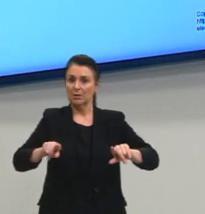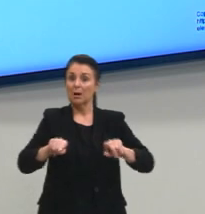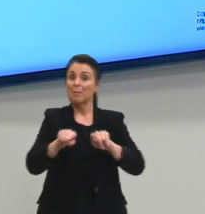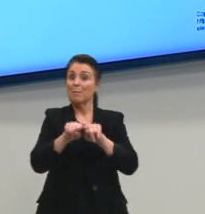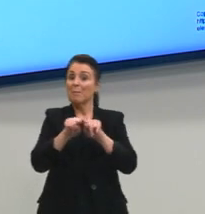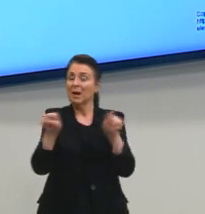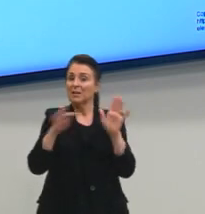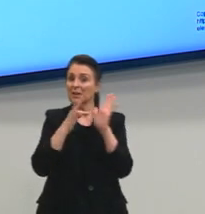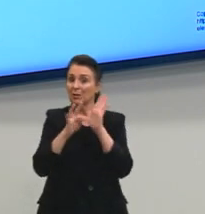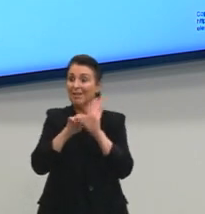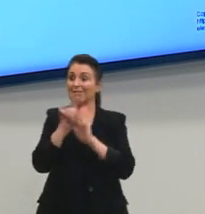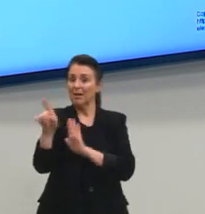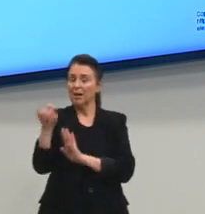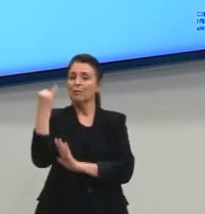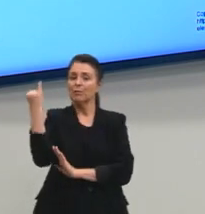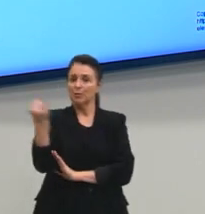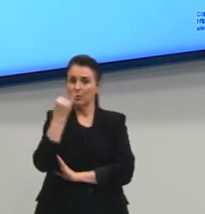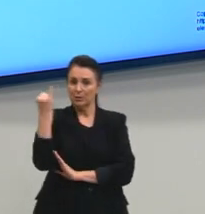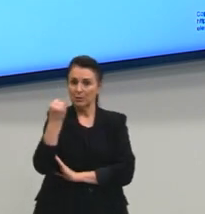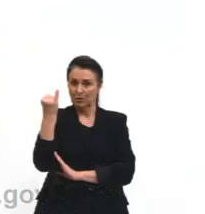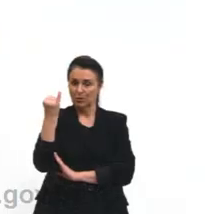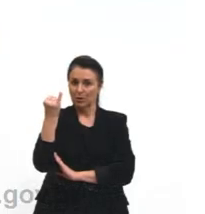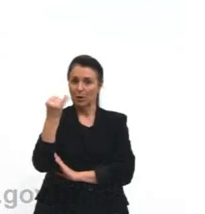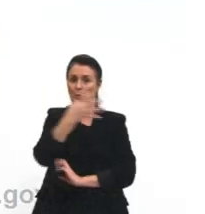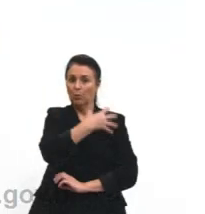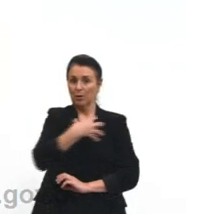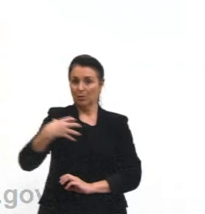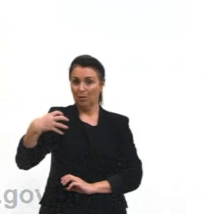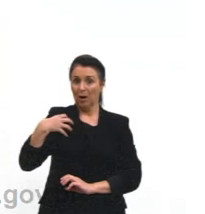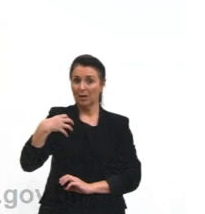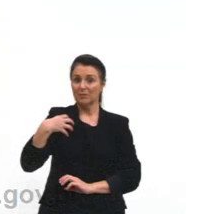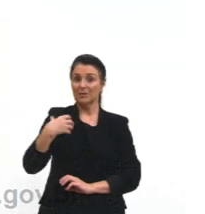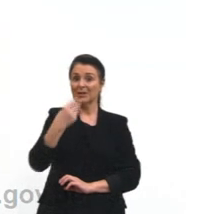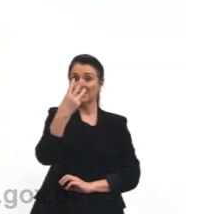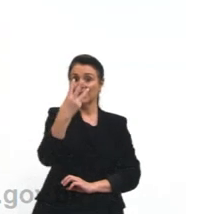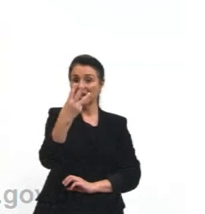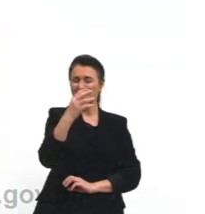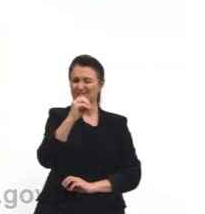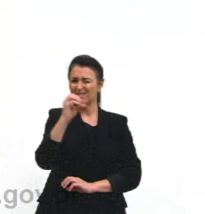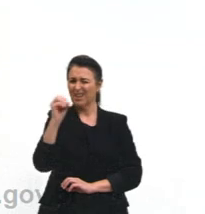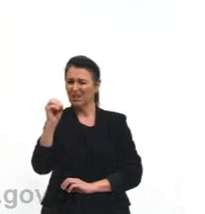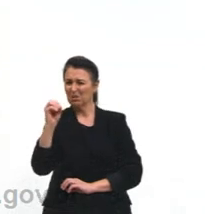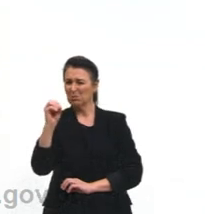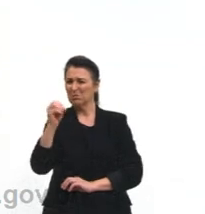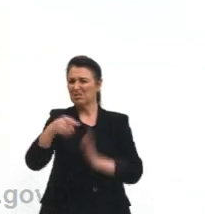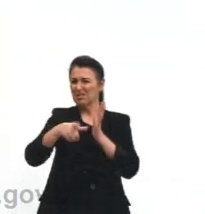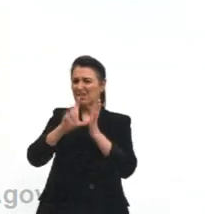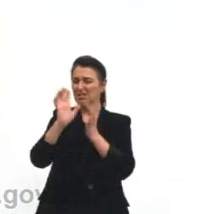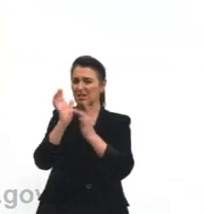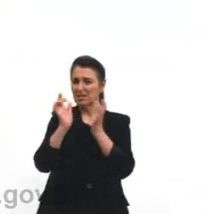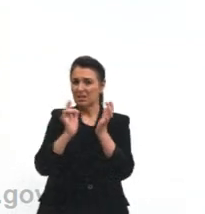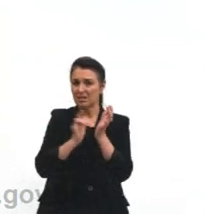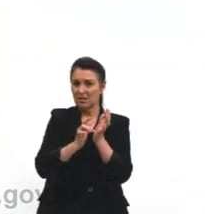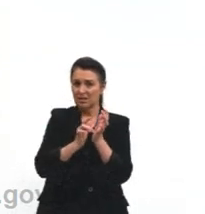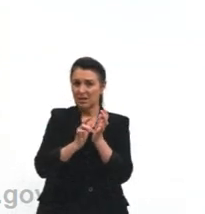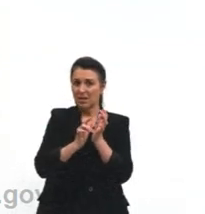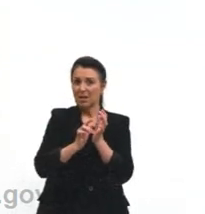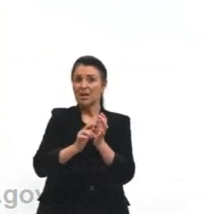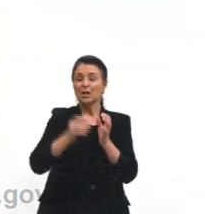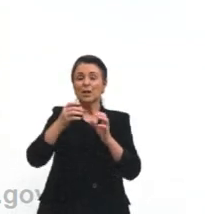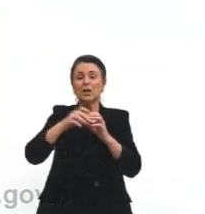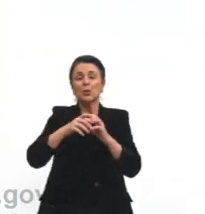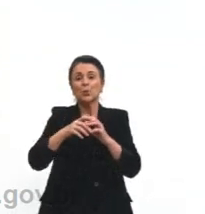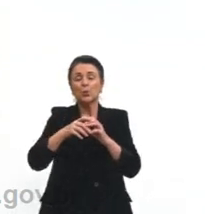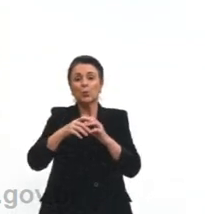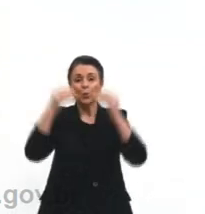Aristóteles, ele era em torno de 300 antes de Cristo. E o Copérnico, ele foi de 1473. Então, já